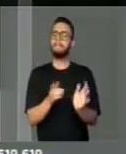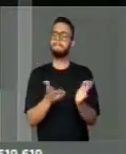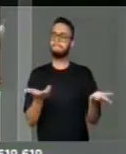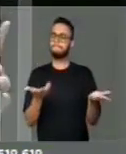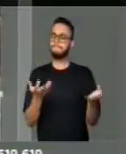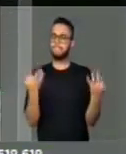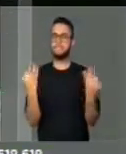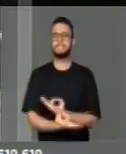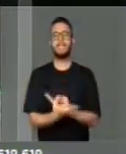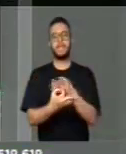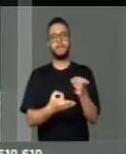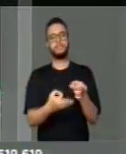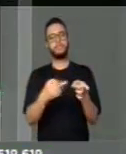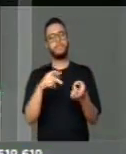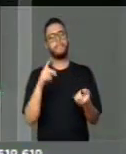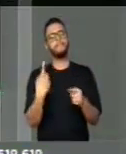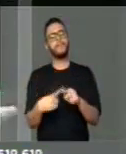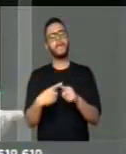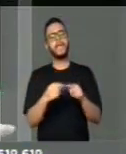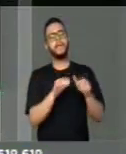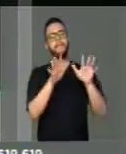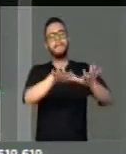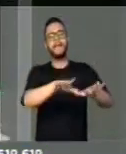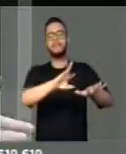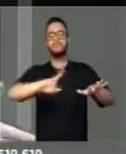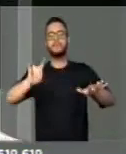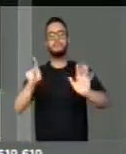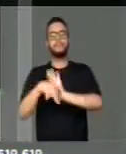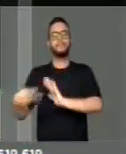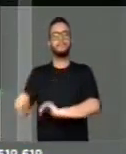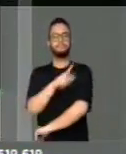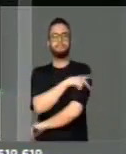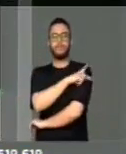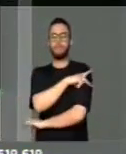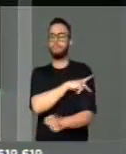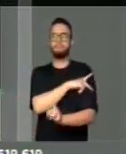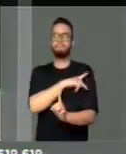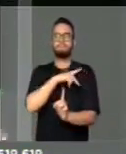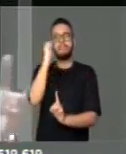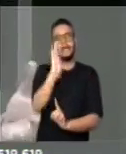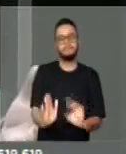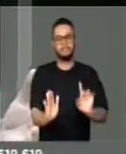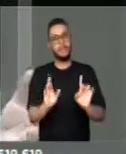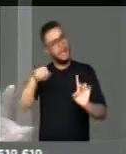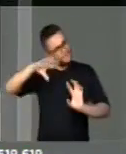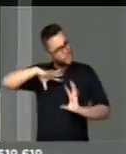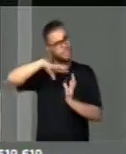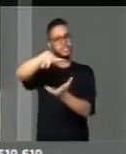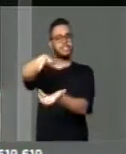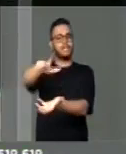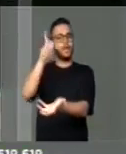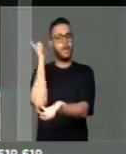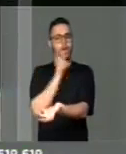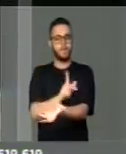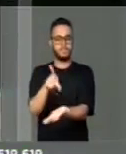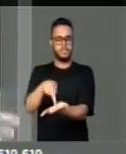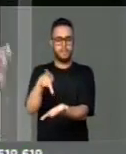parque, que hoje é patrimônio não só do Piauí, não só do Brasil, mas mundial, que ele possa ser realmente